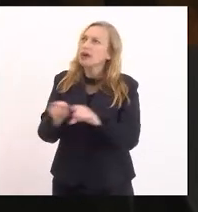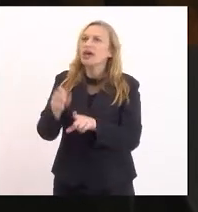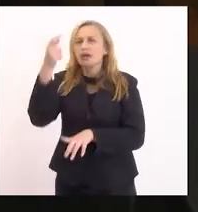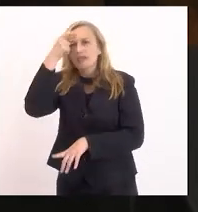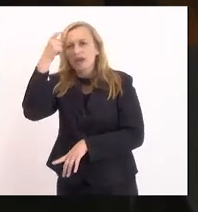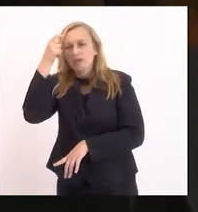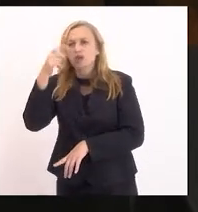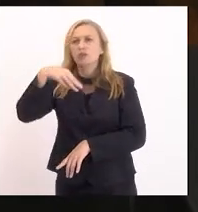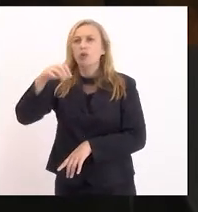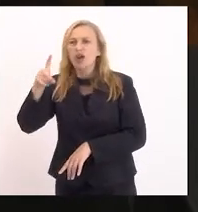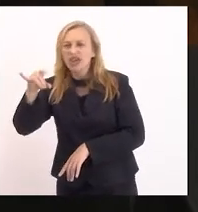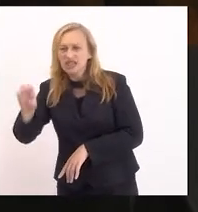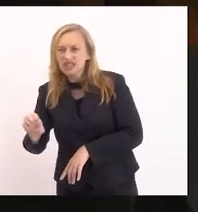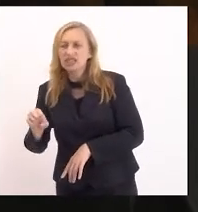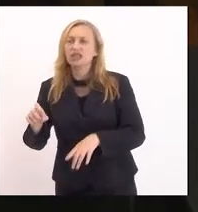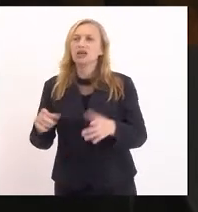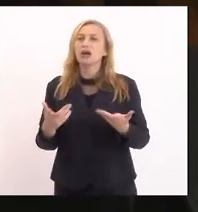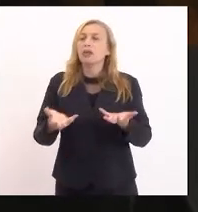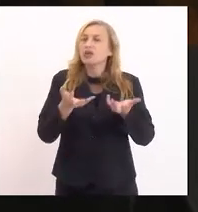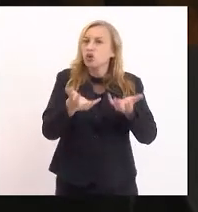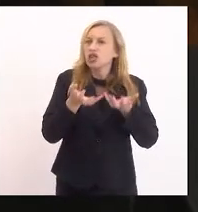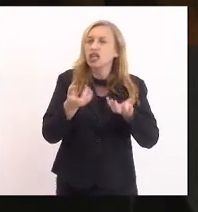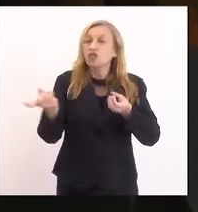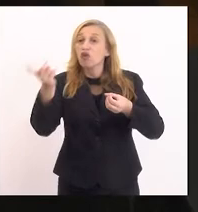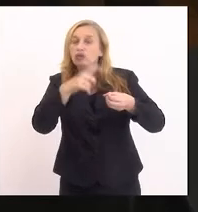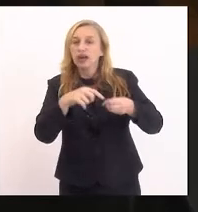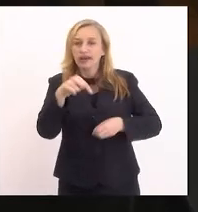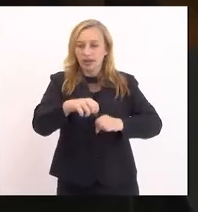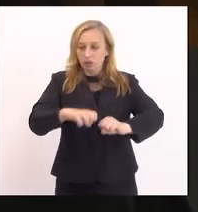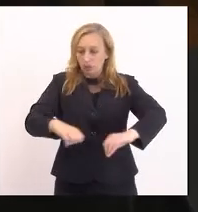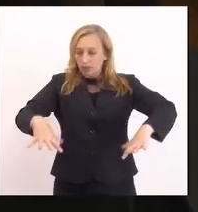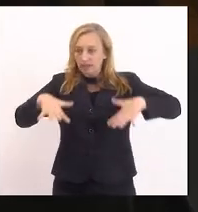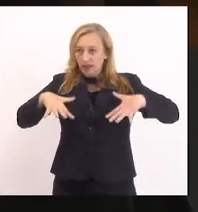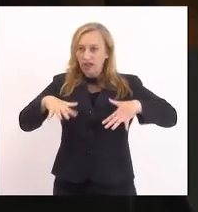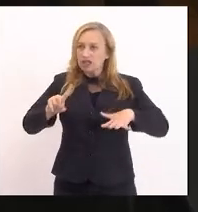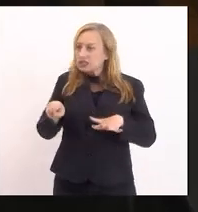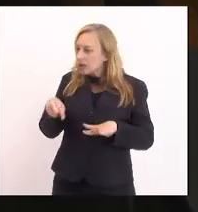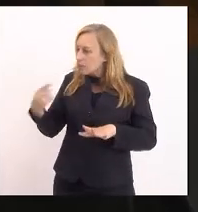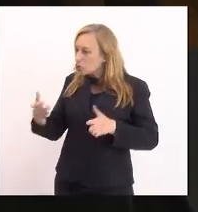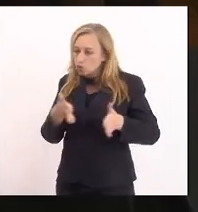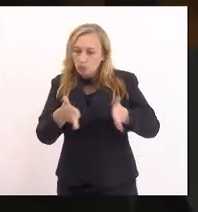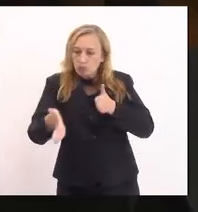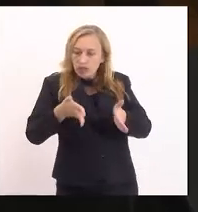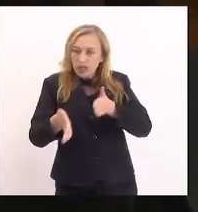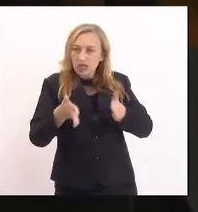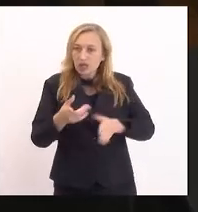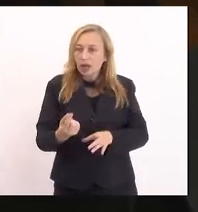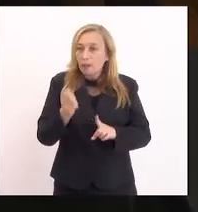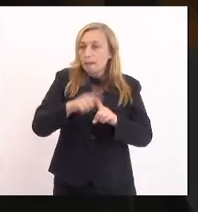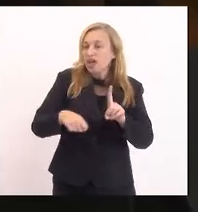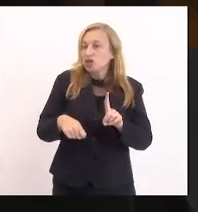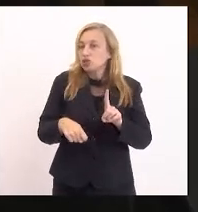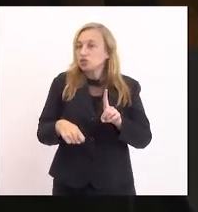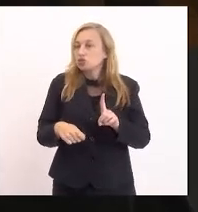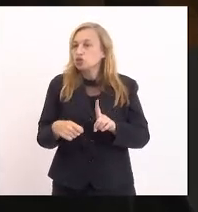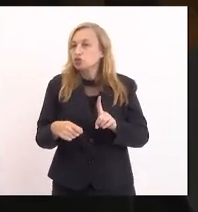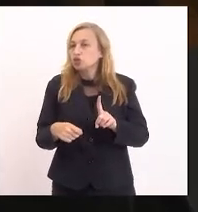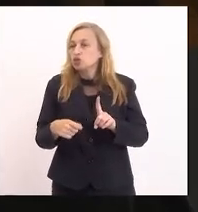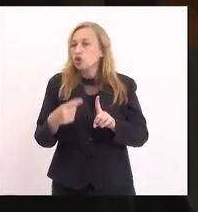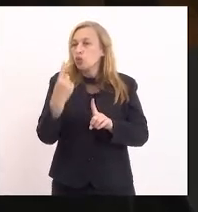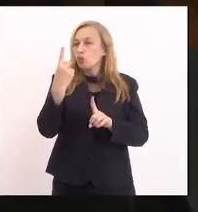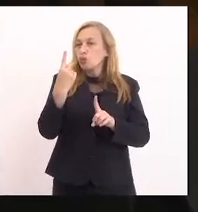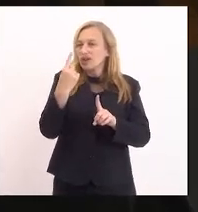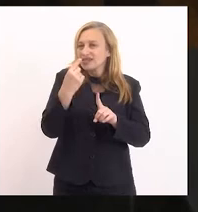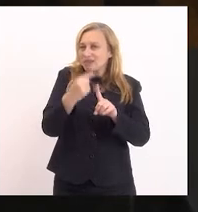de Moise, mas eu não queria voltar aqui ao plenário depois desse período de menos de um mês, Val, menos de um